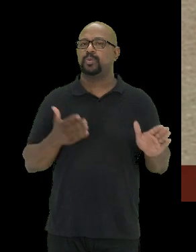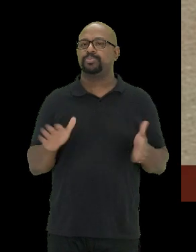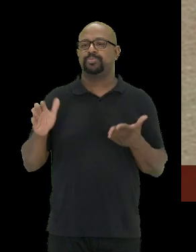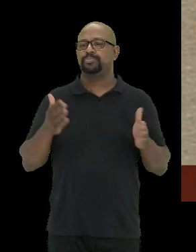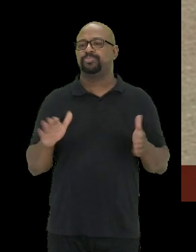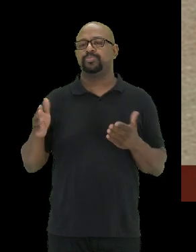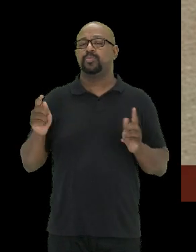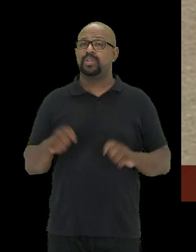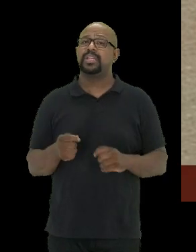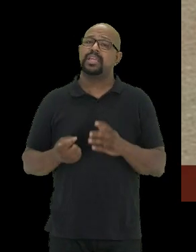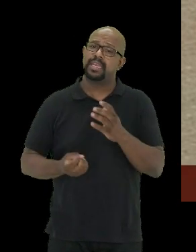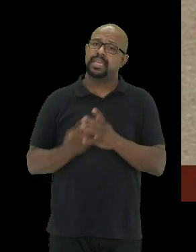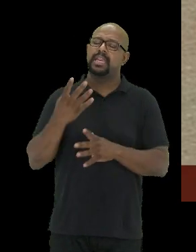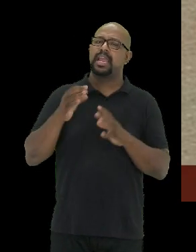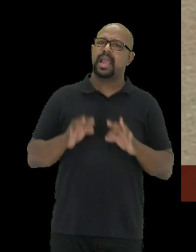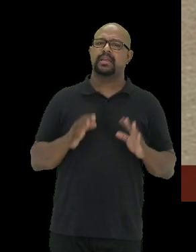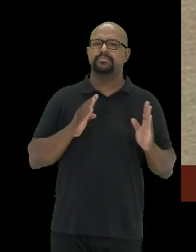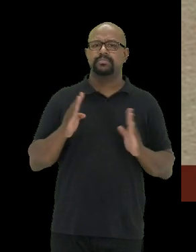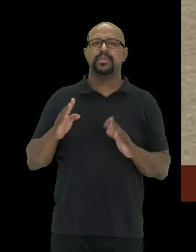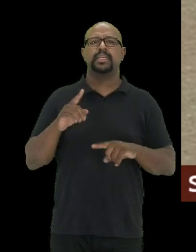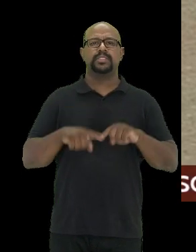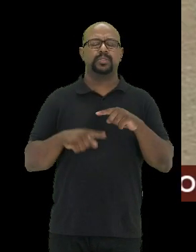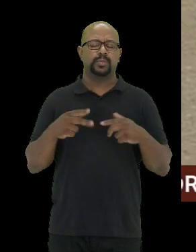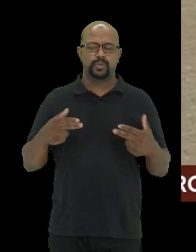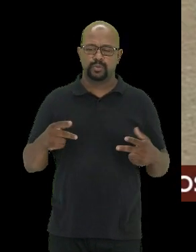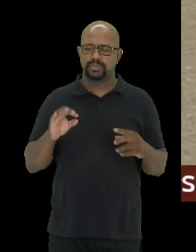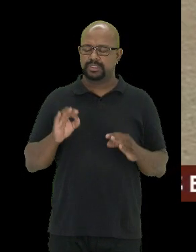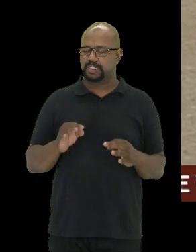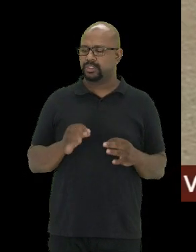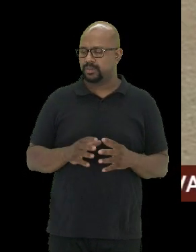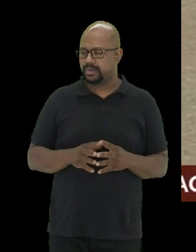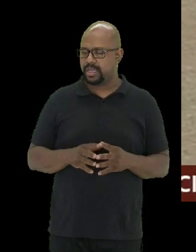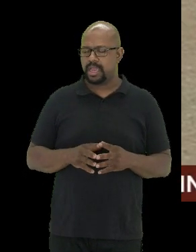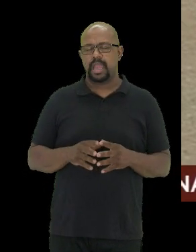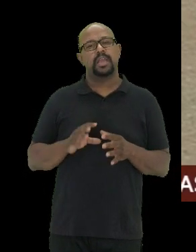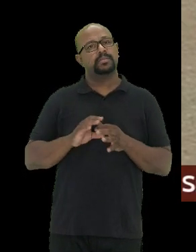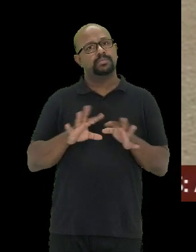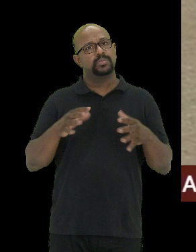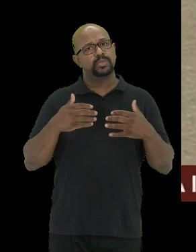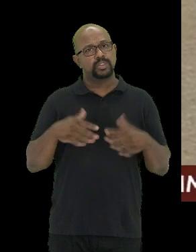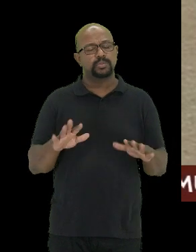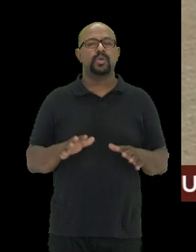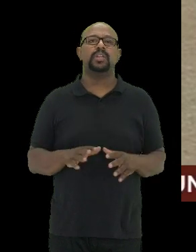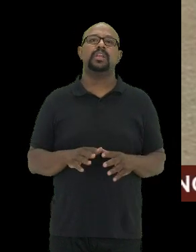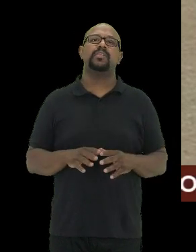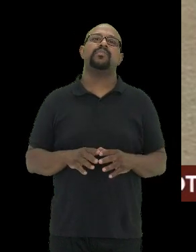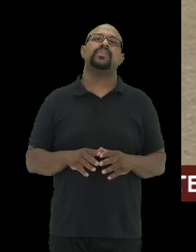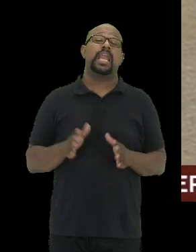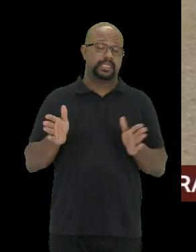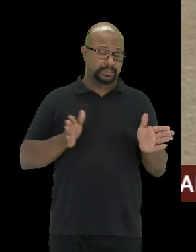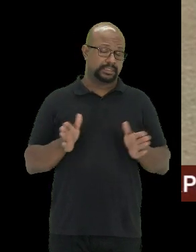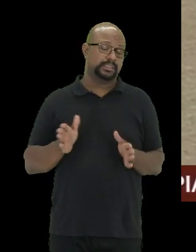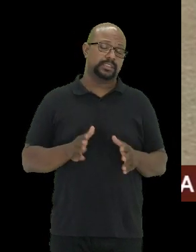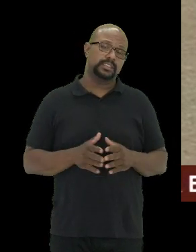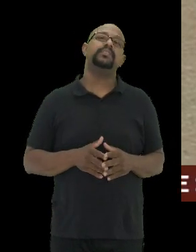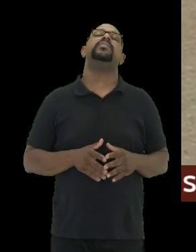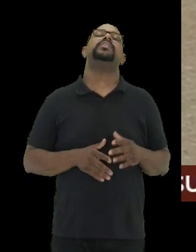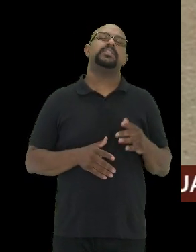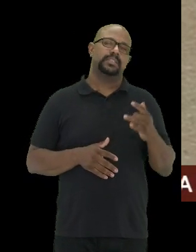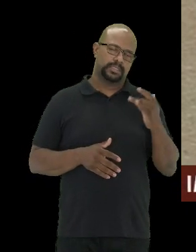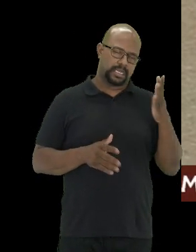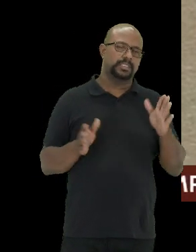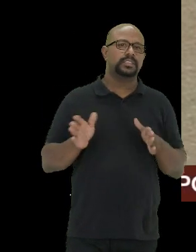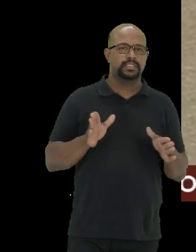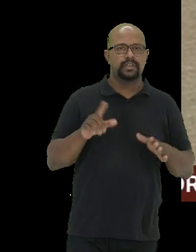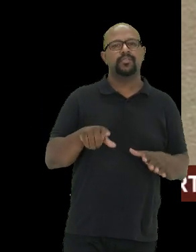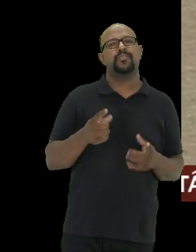criar as condições para que esses produtos sejam disponíveis e sejam acessíveis o